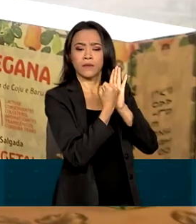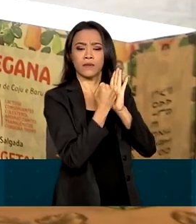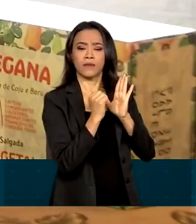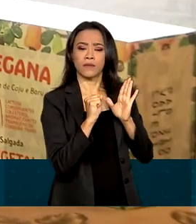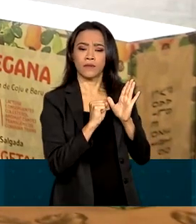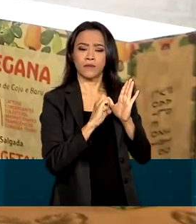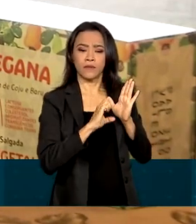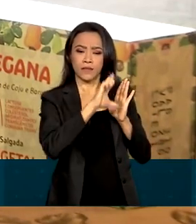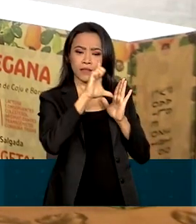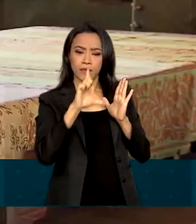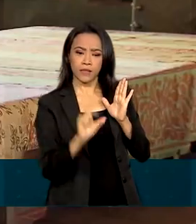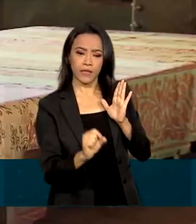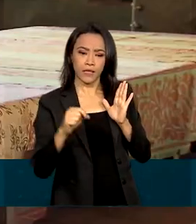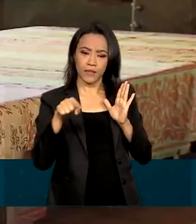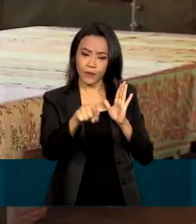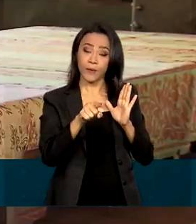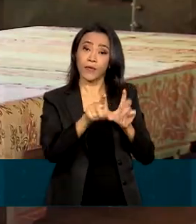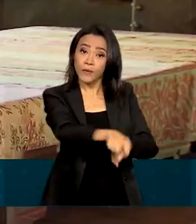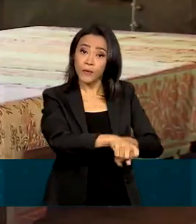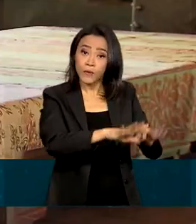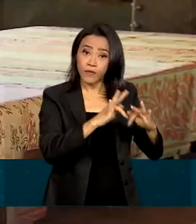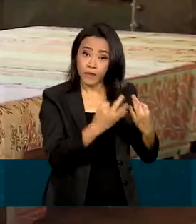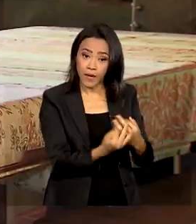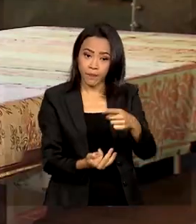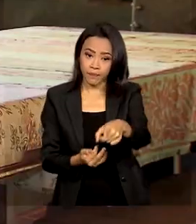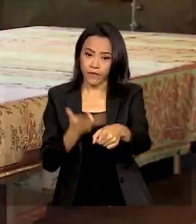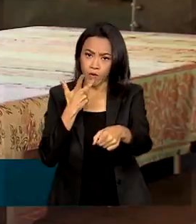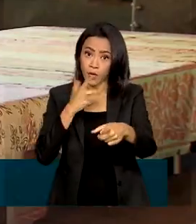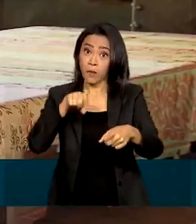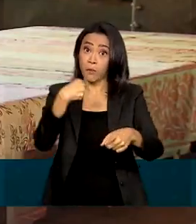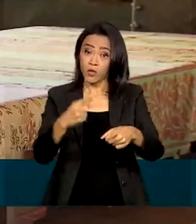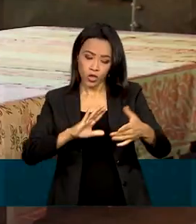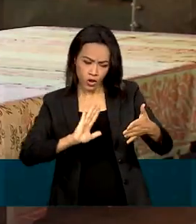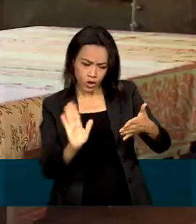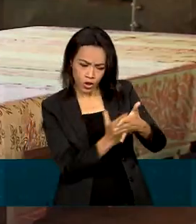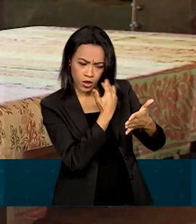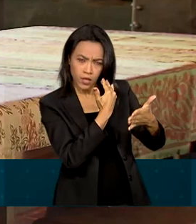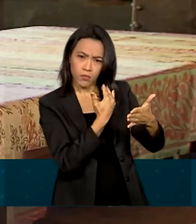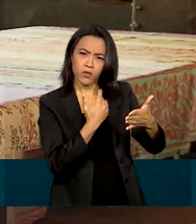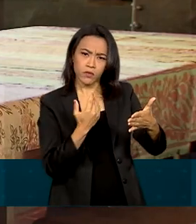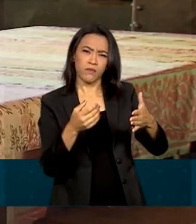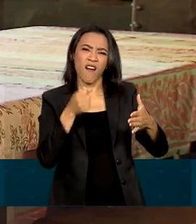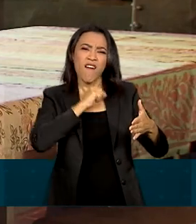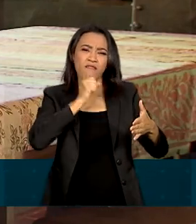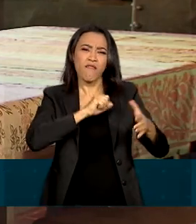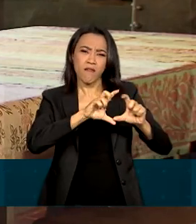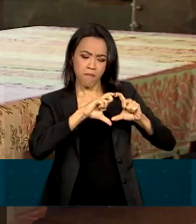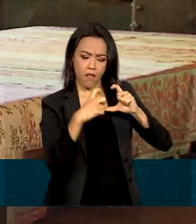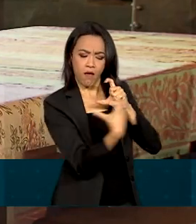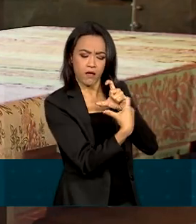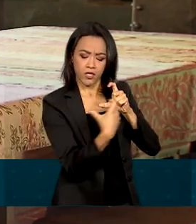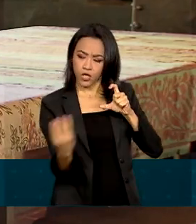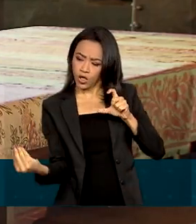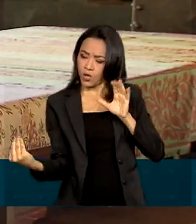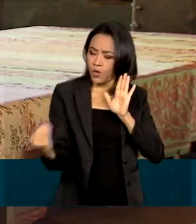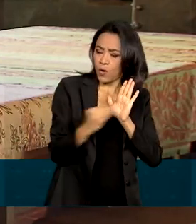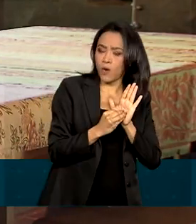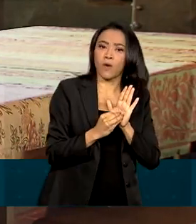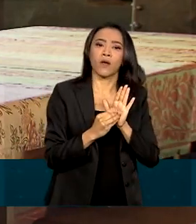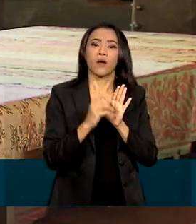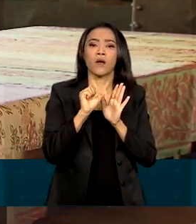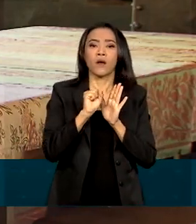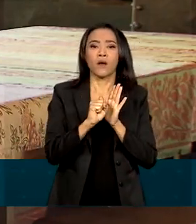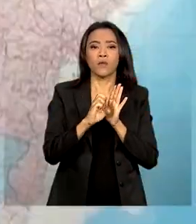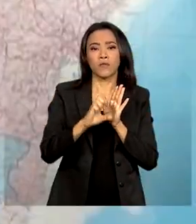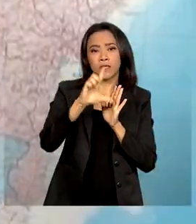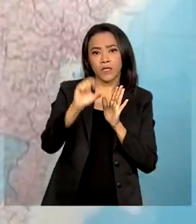emitidos no país. Depois que trocamos a embalagem e colocamos selo, procura